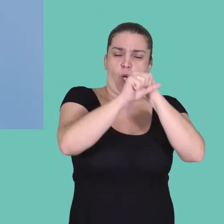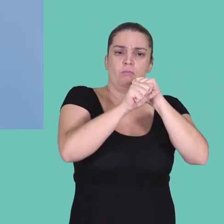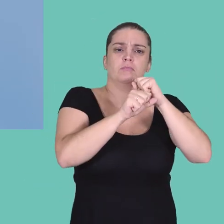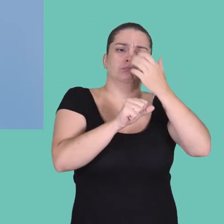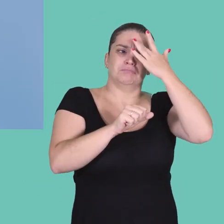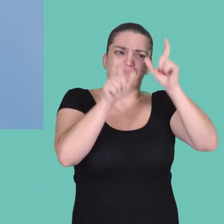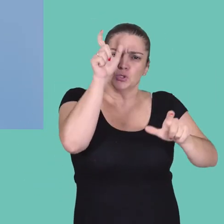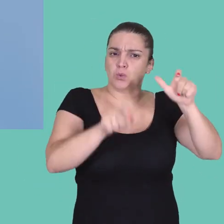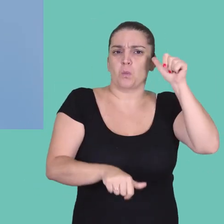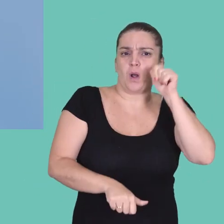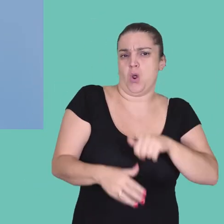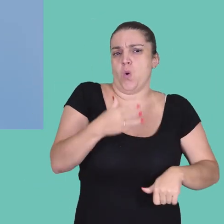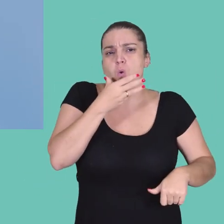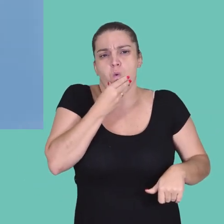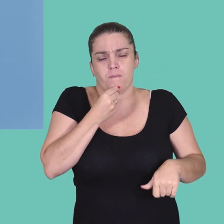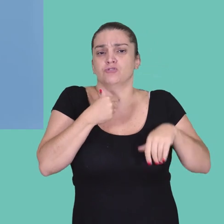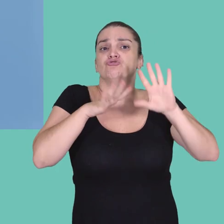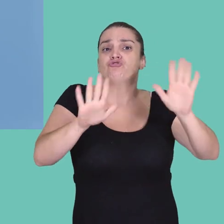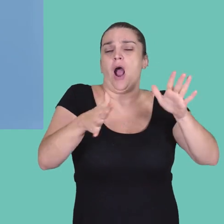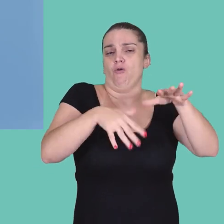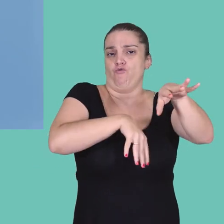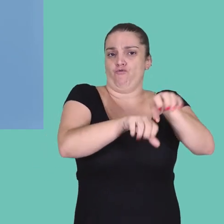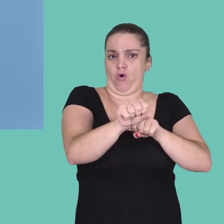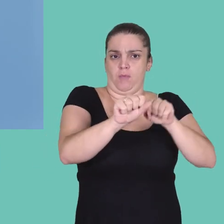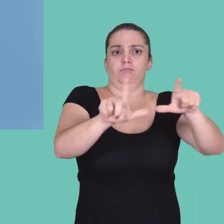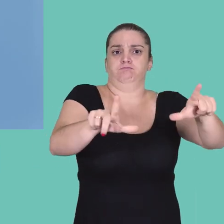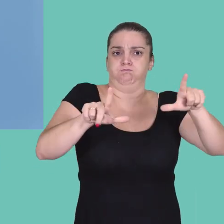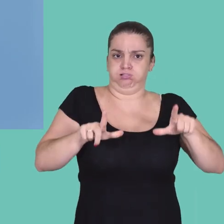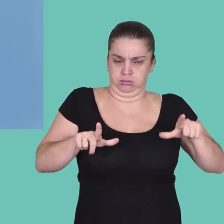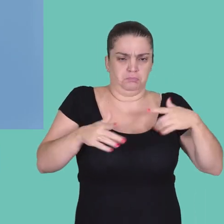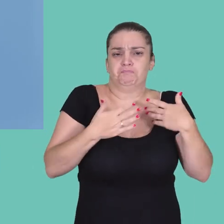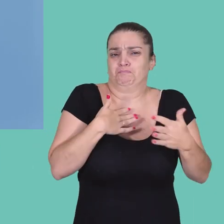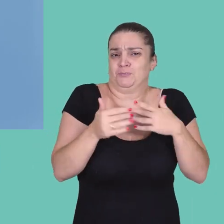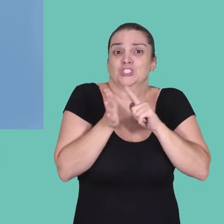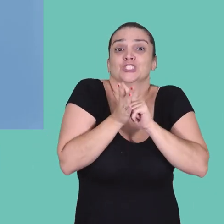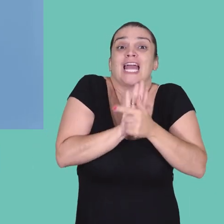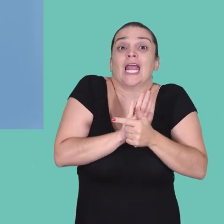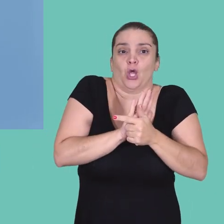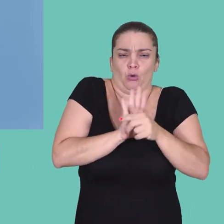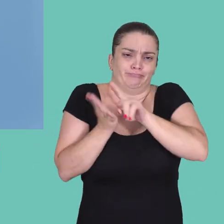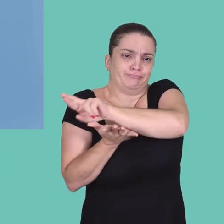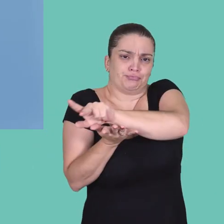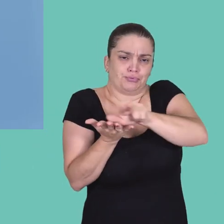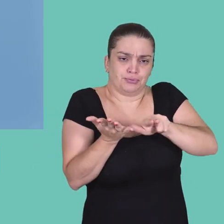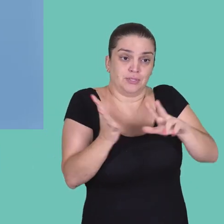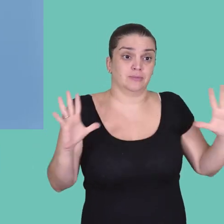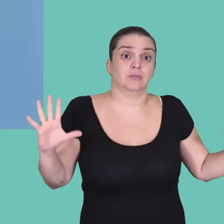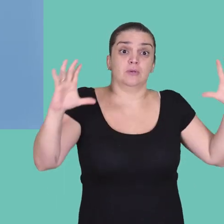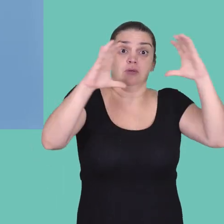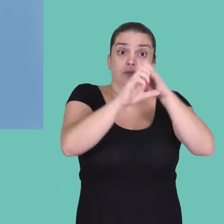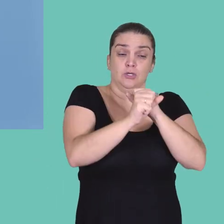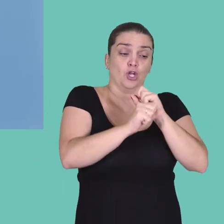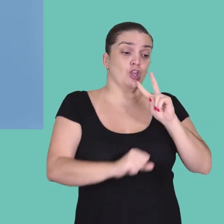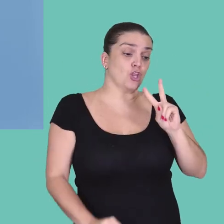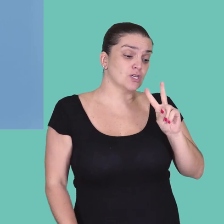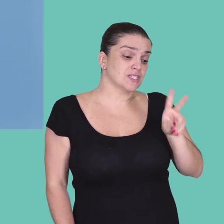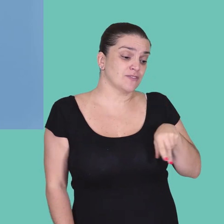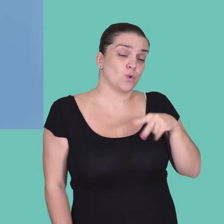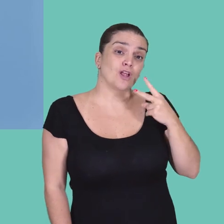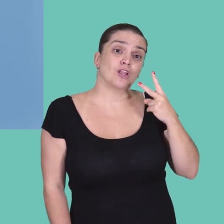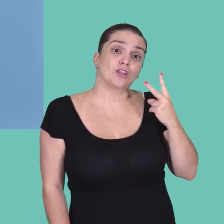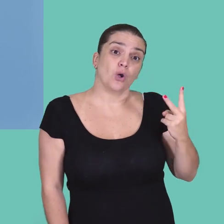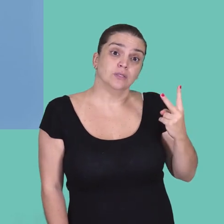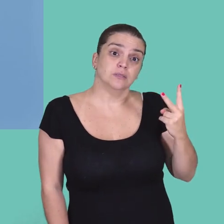o percentual de pessoas formadas, pessoas, mulheres e homens, e todos os demais gêneros que vocês imaginarem, tudo junto,